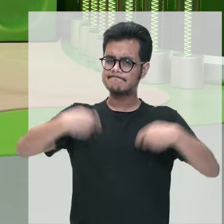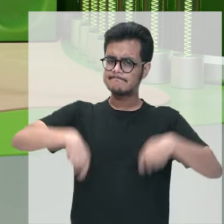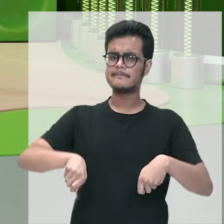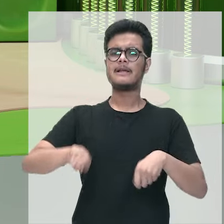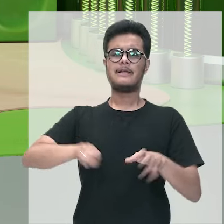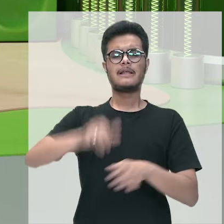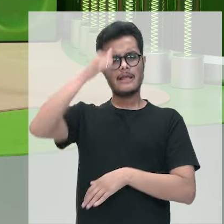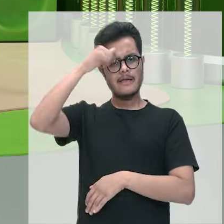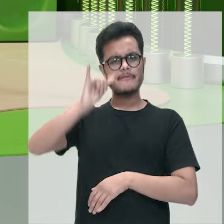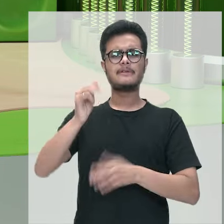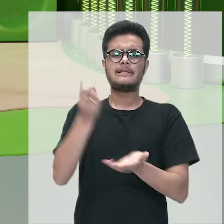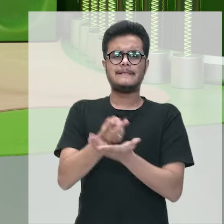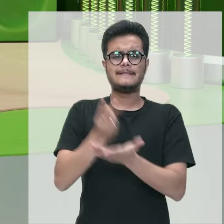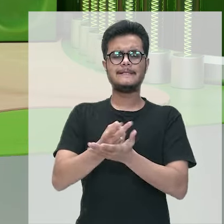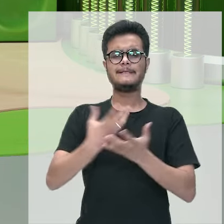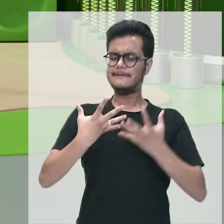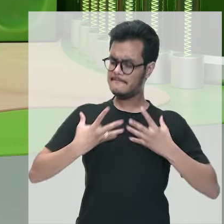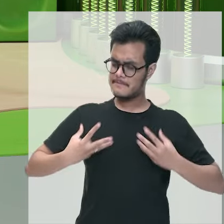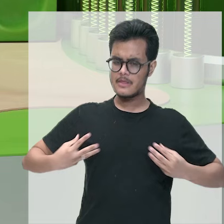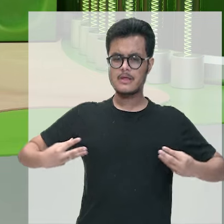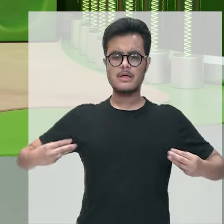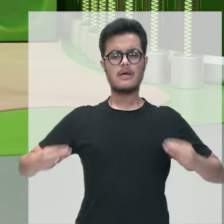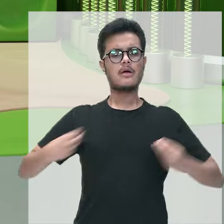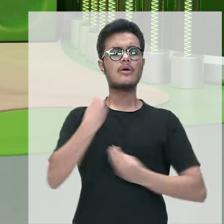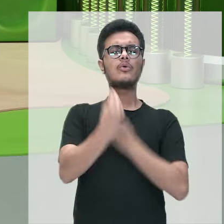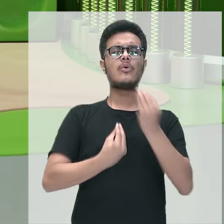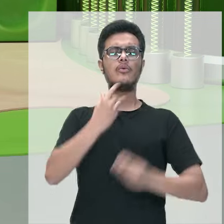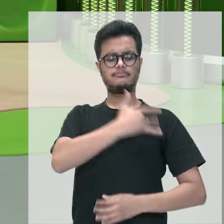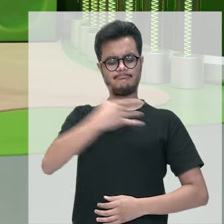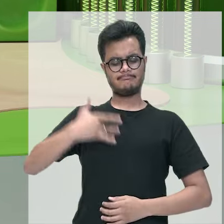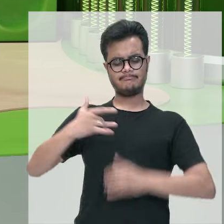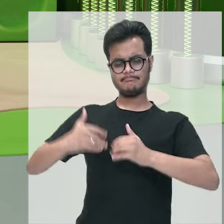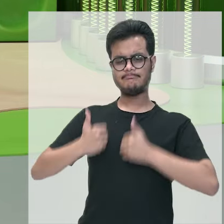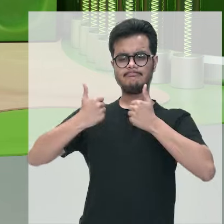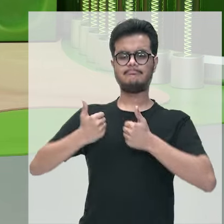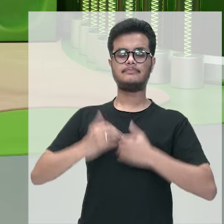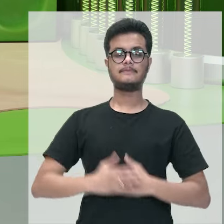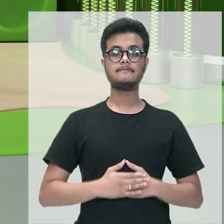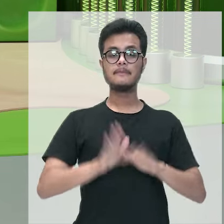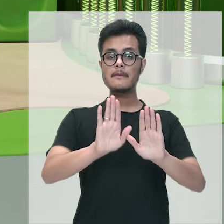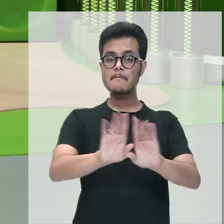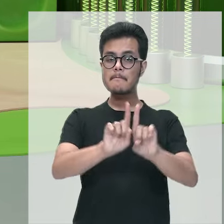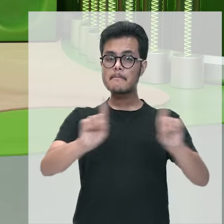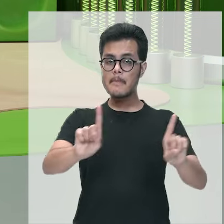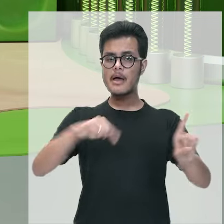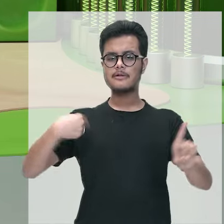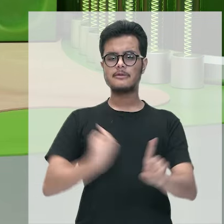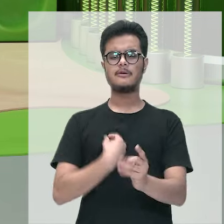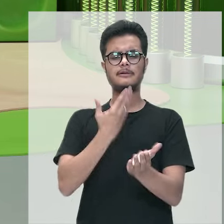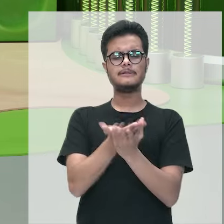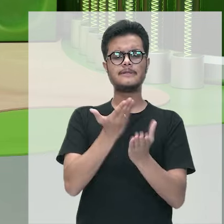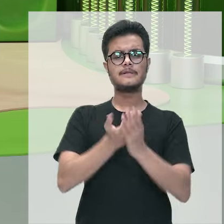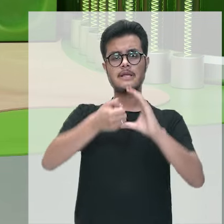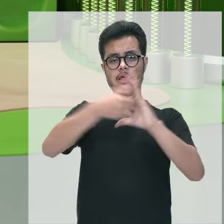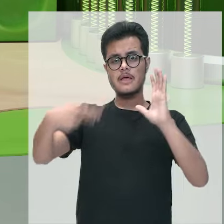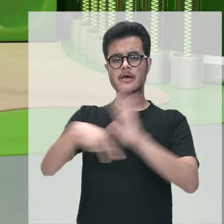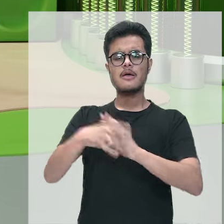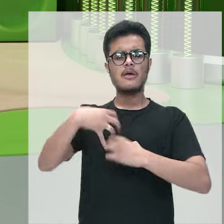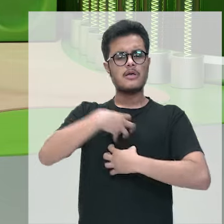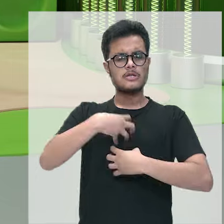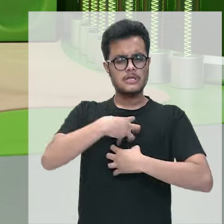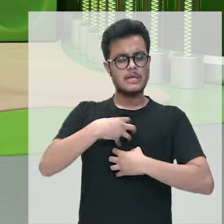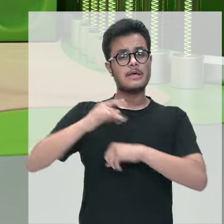possa se livrar dessa doença, né? Existem várias formas de se livrar. Mas antes, a gente vai aprofundar um pouquinho aí sobre as características